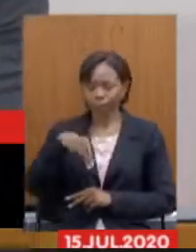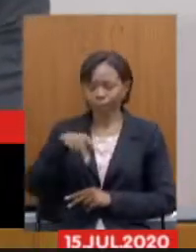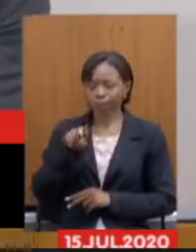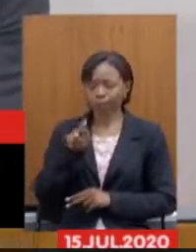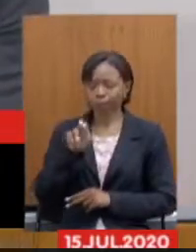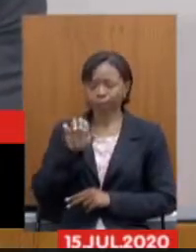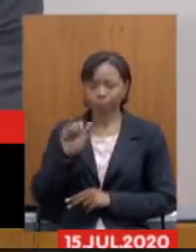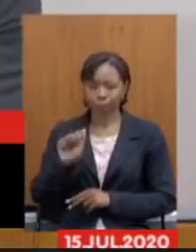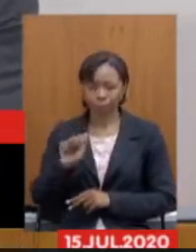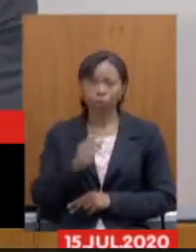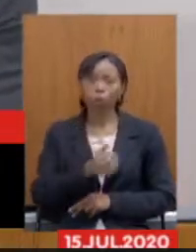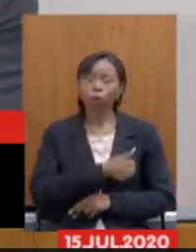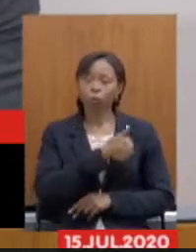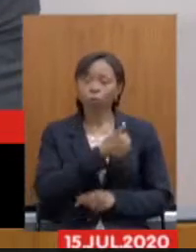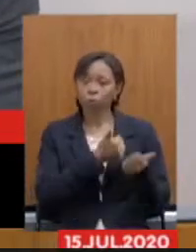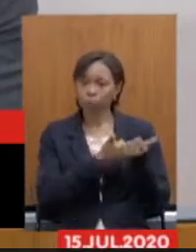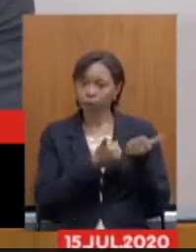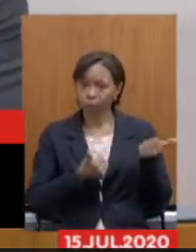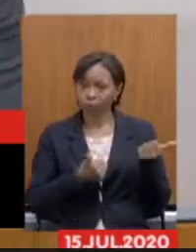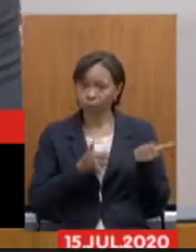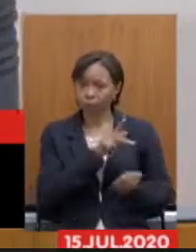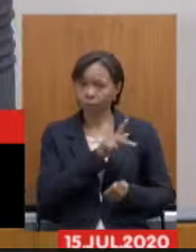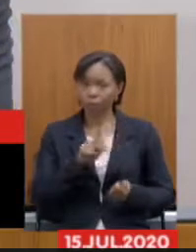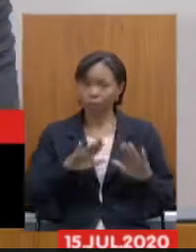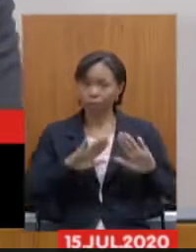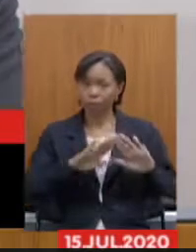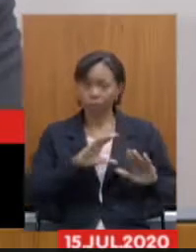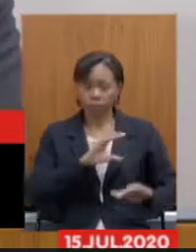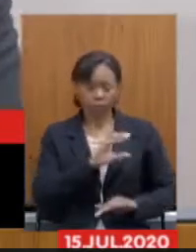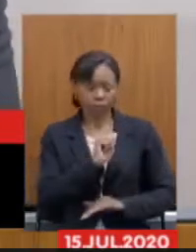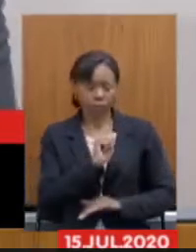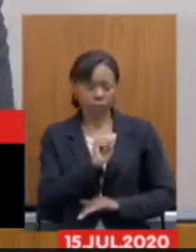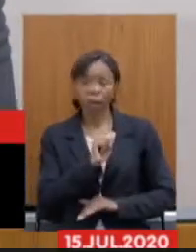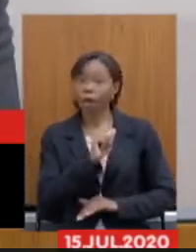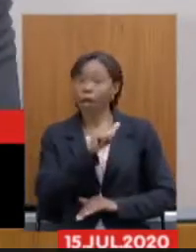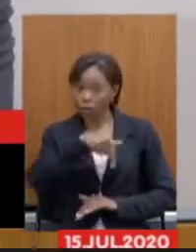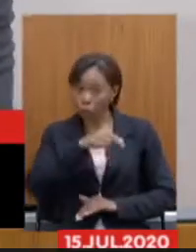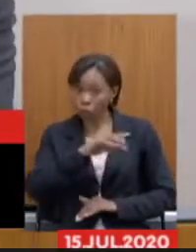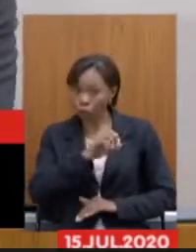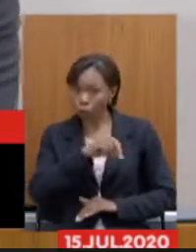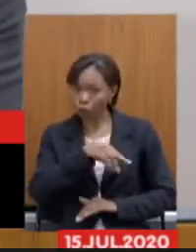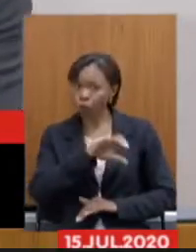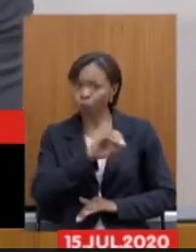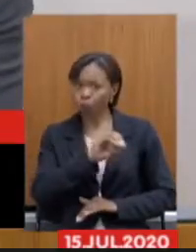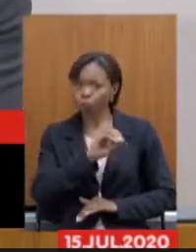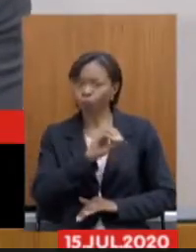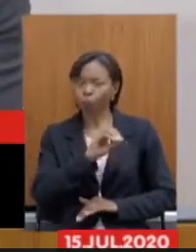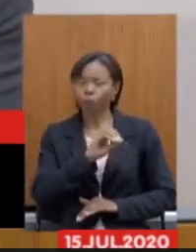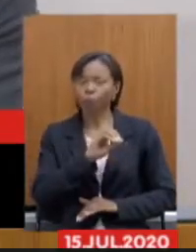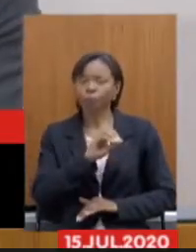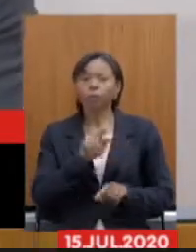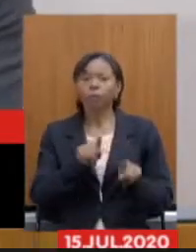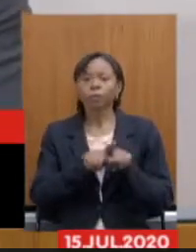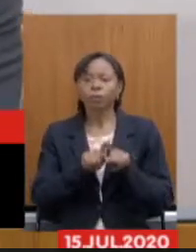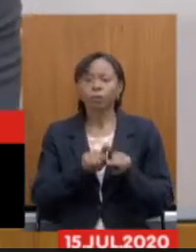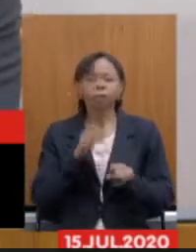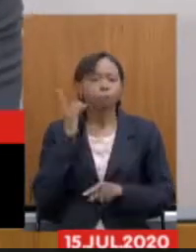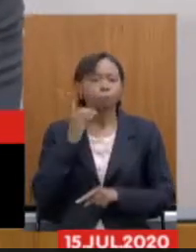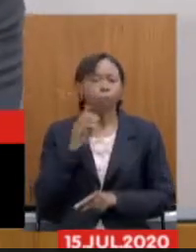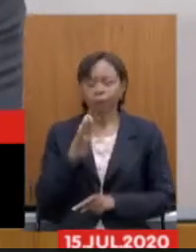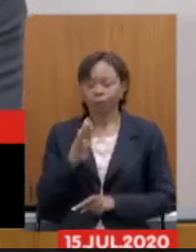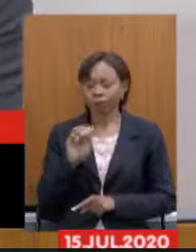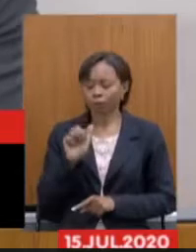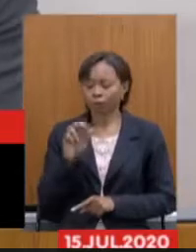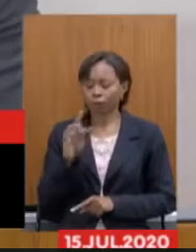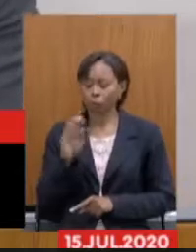primeiro vice-presidente desta casa, deputado Antônio Carlos Arantes, a quem já desejo também melhoras, deputado Bartô, deputado